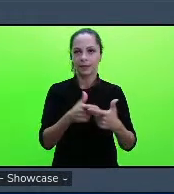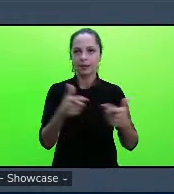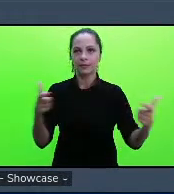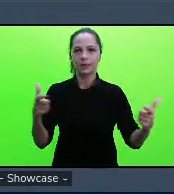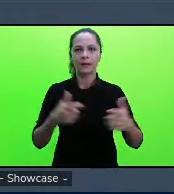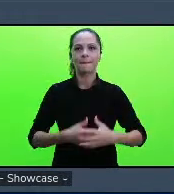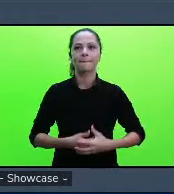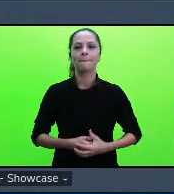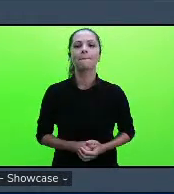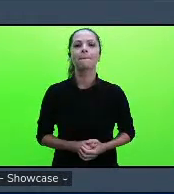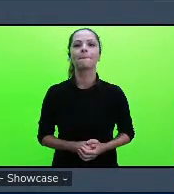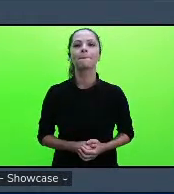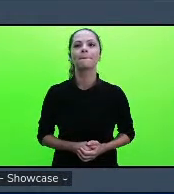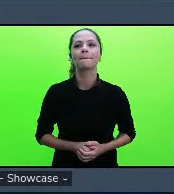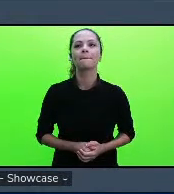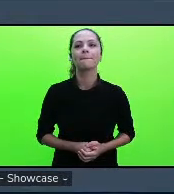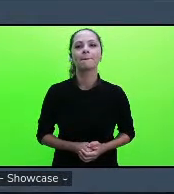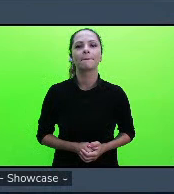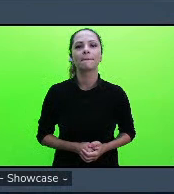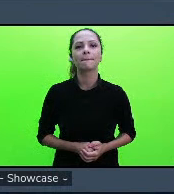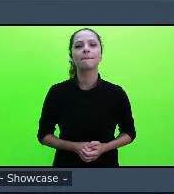grupos pesquisados no caso